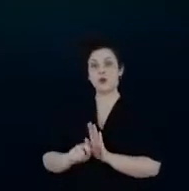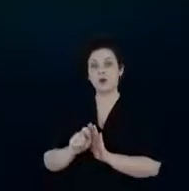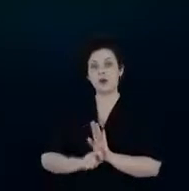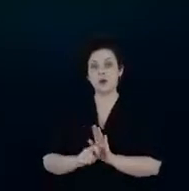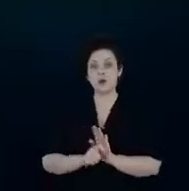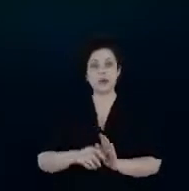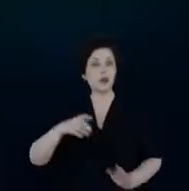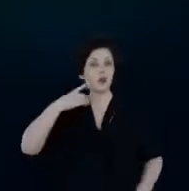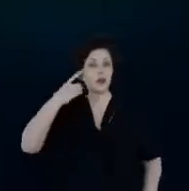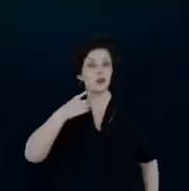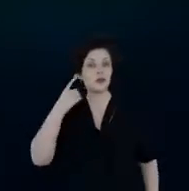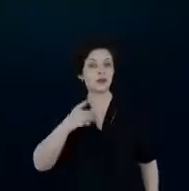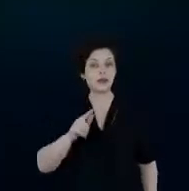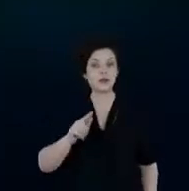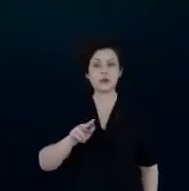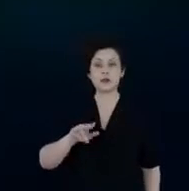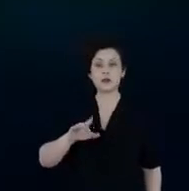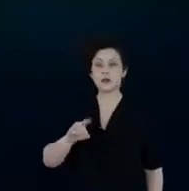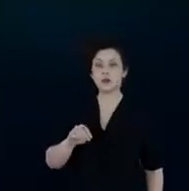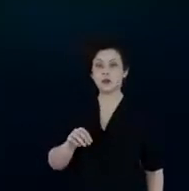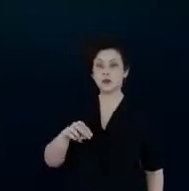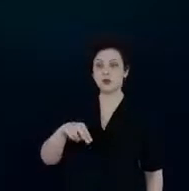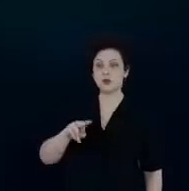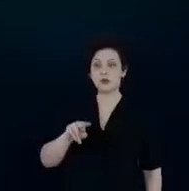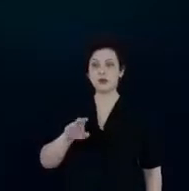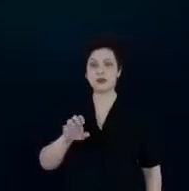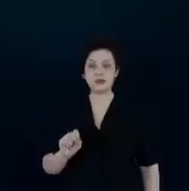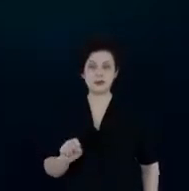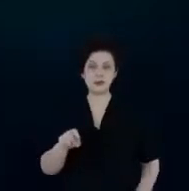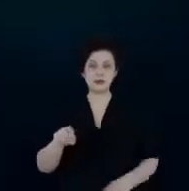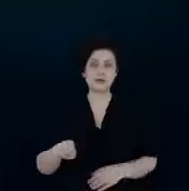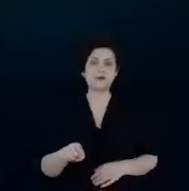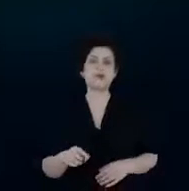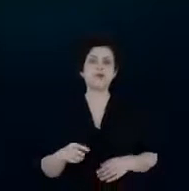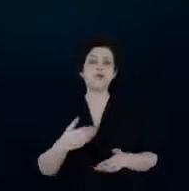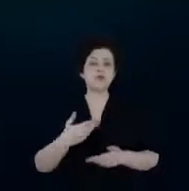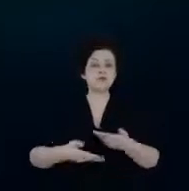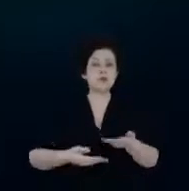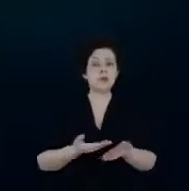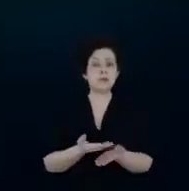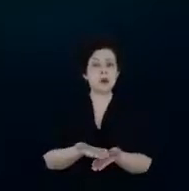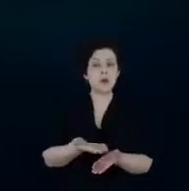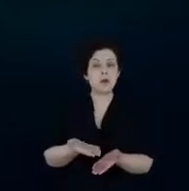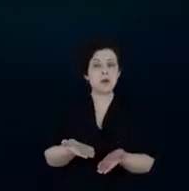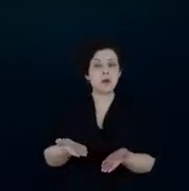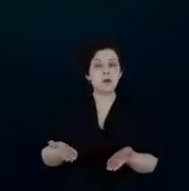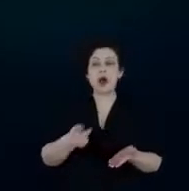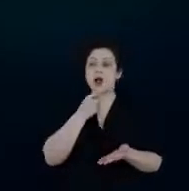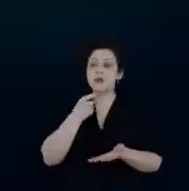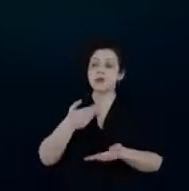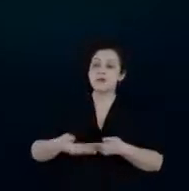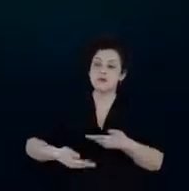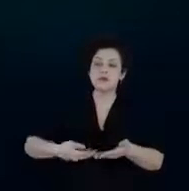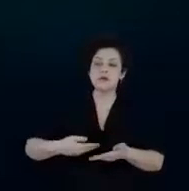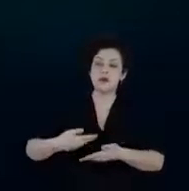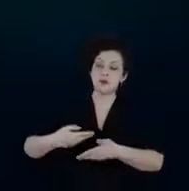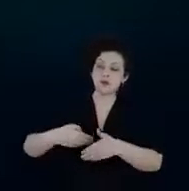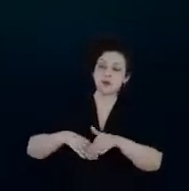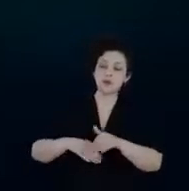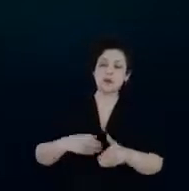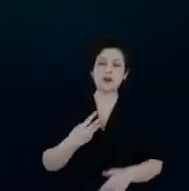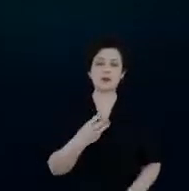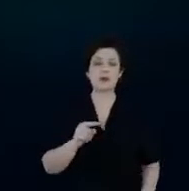deputado Bibo Nunes que isso está tramitando a gente tem um projeto de lei que é o 3